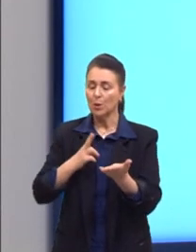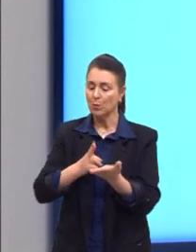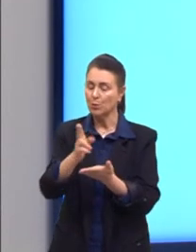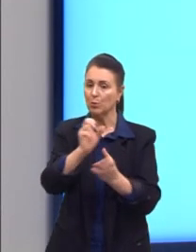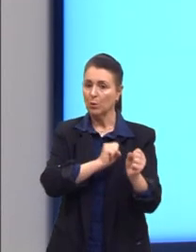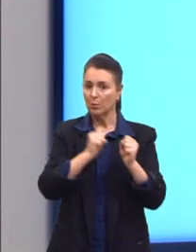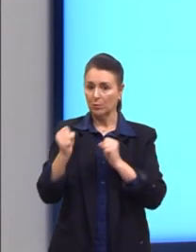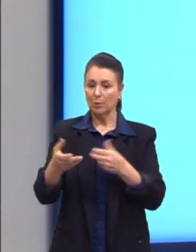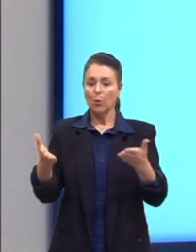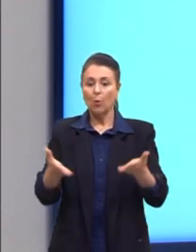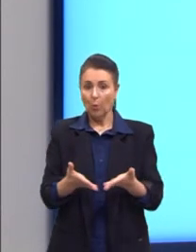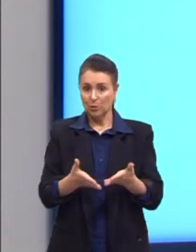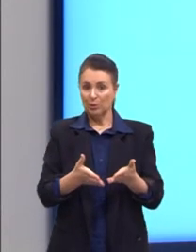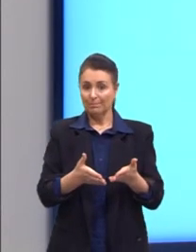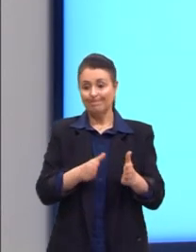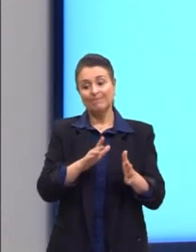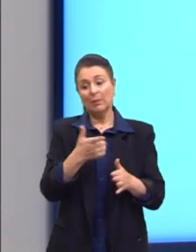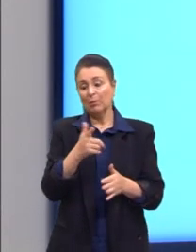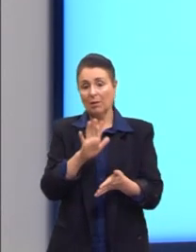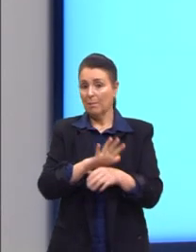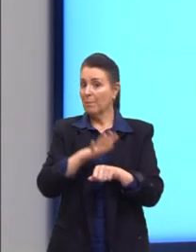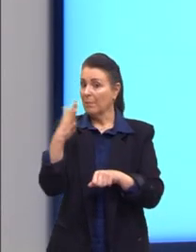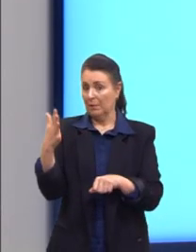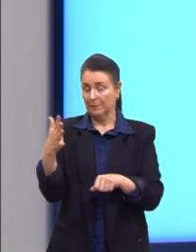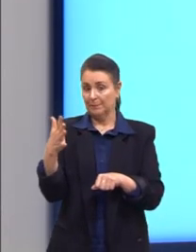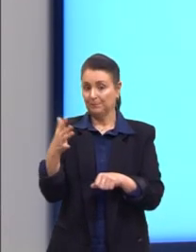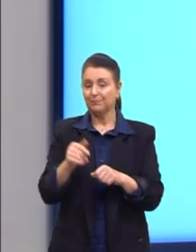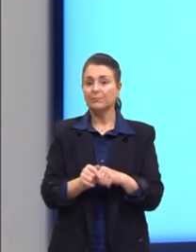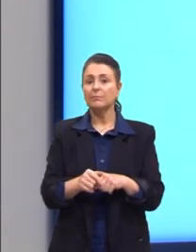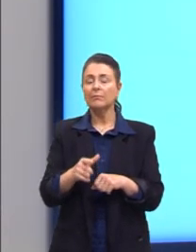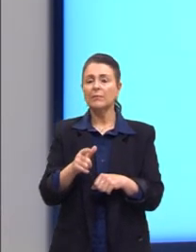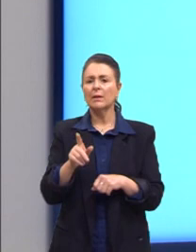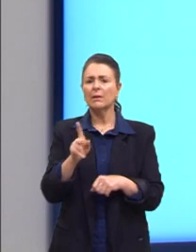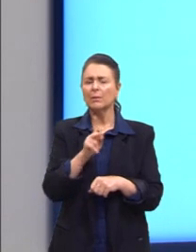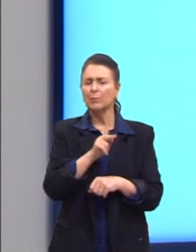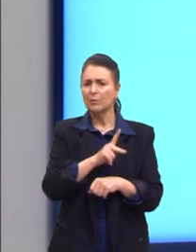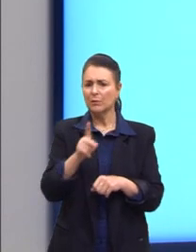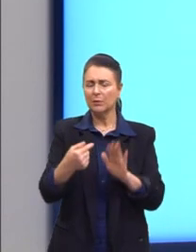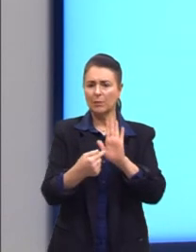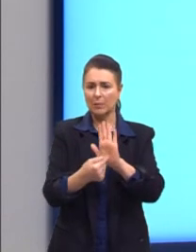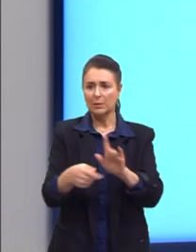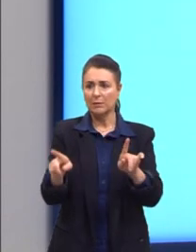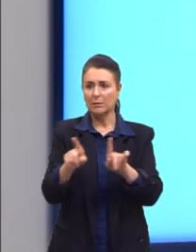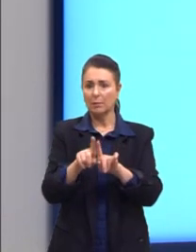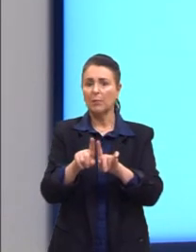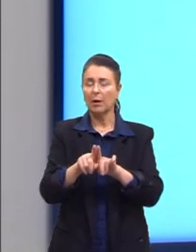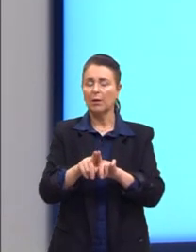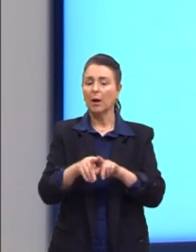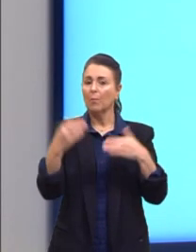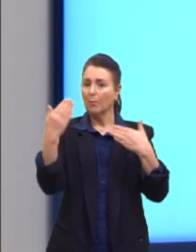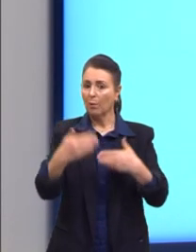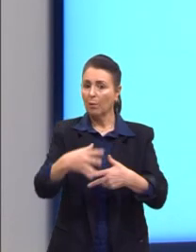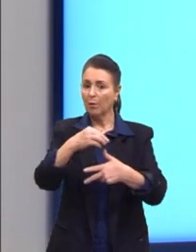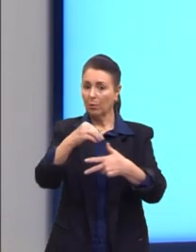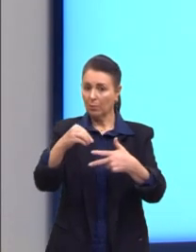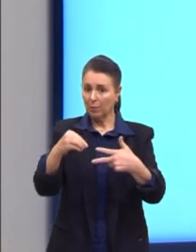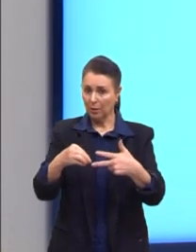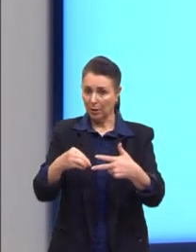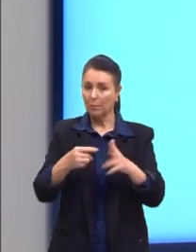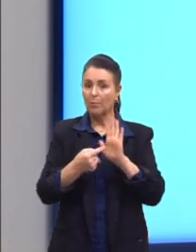Hoje, nós já não temos ele relacionado a isso. Trouxe para vocês, que sempre cai aí na prova, uma relação